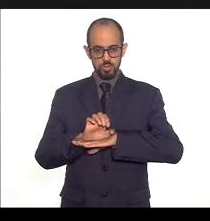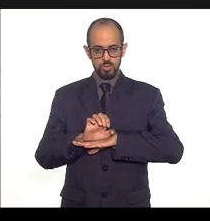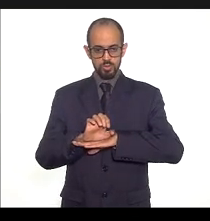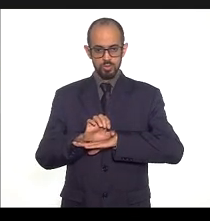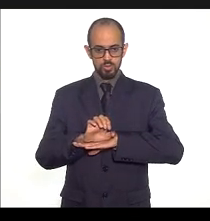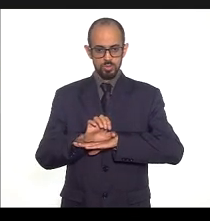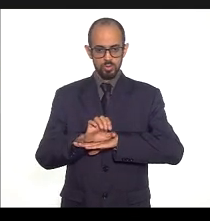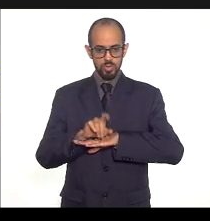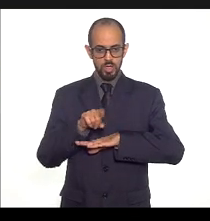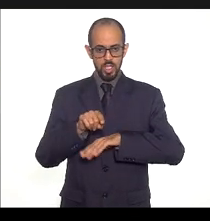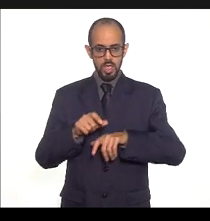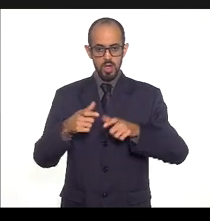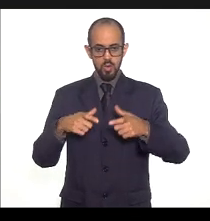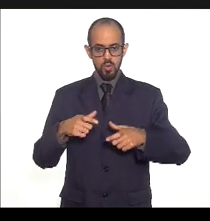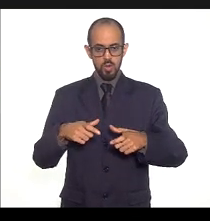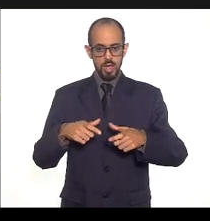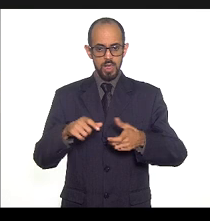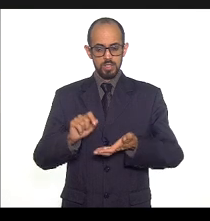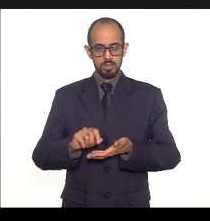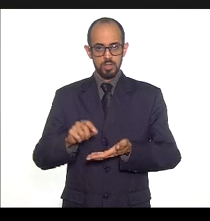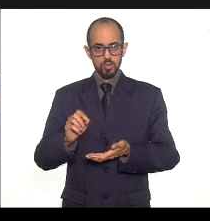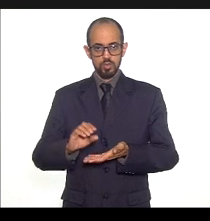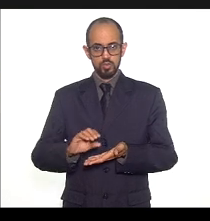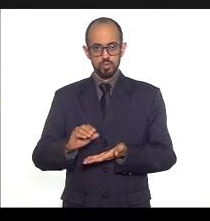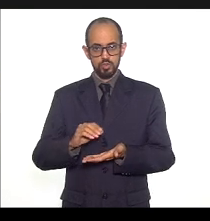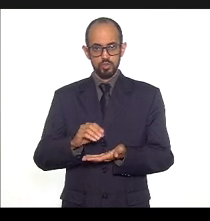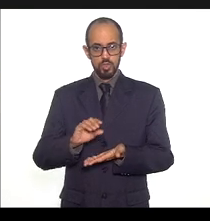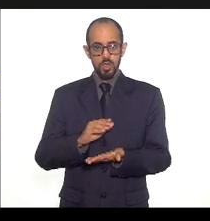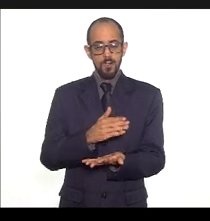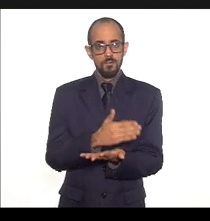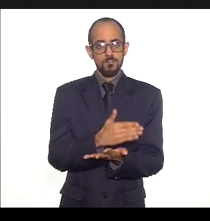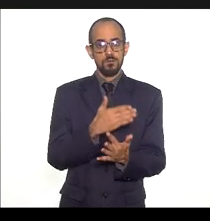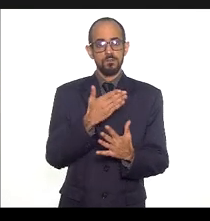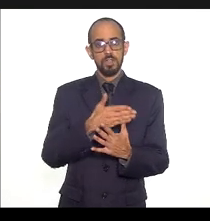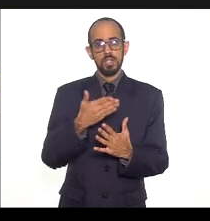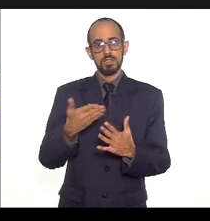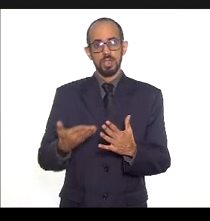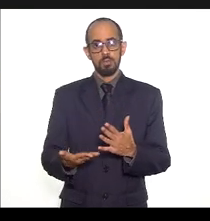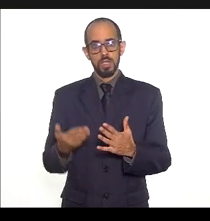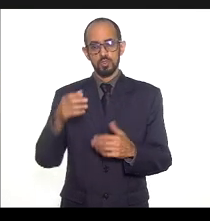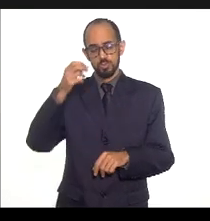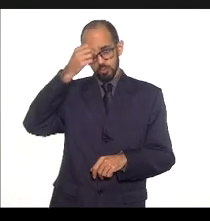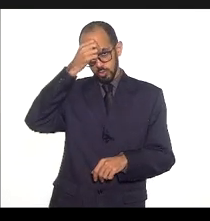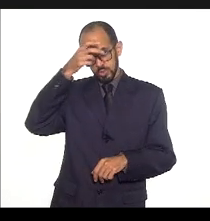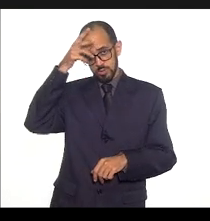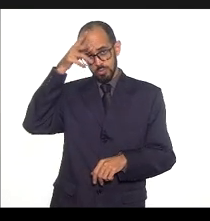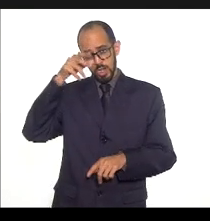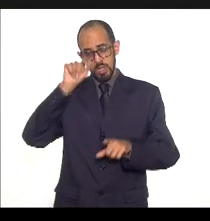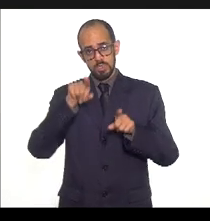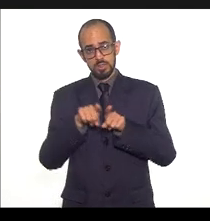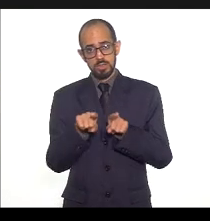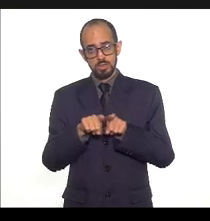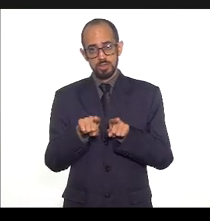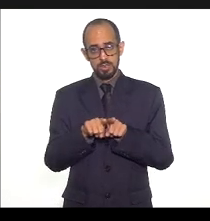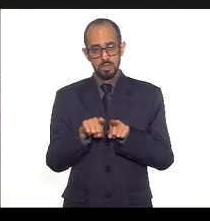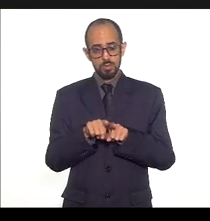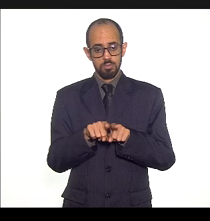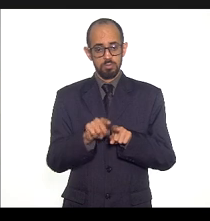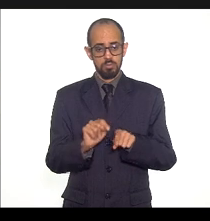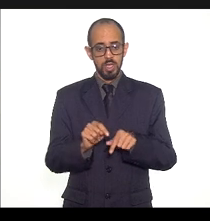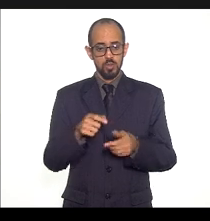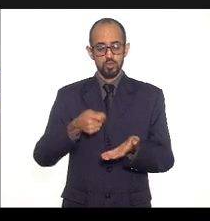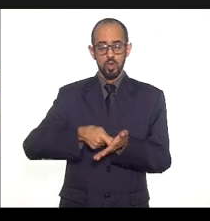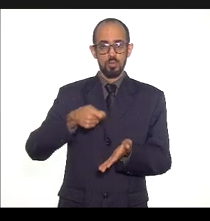é onde estão os cofinanciamentos e as centralizações municipais tanto dos centralizações para os municípios quanto dos cofinanciamentos